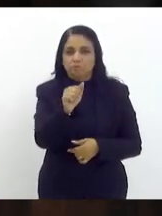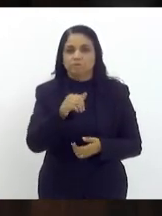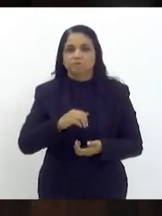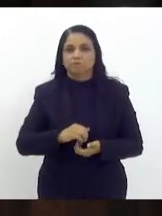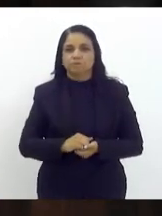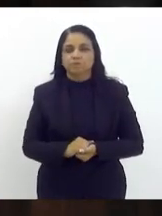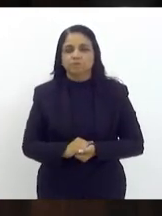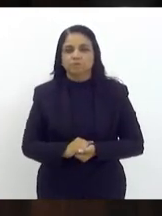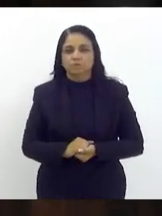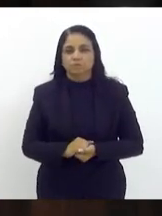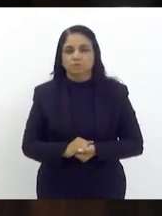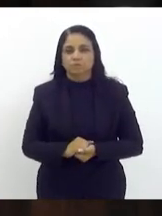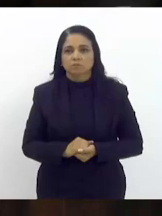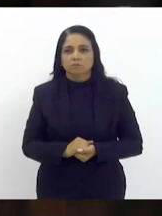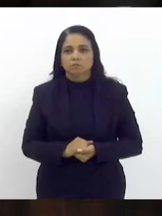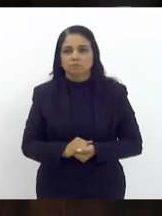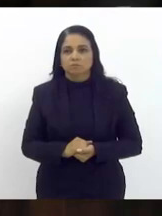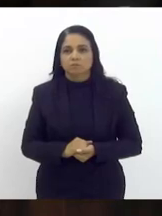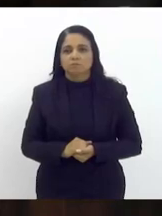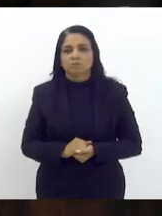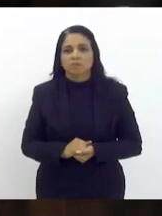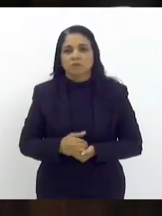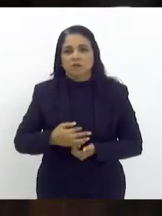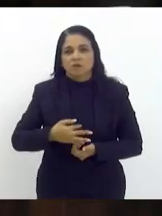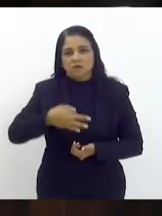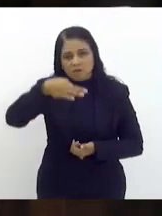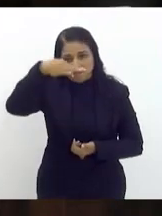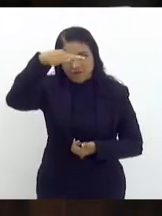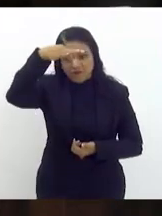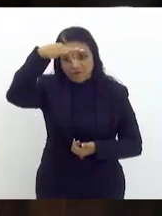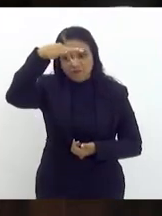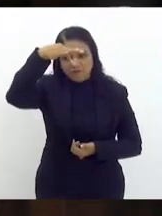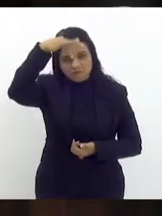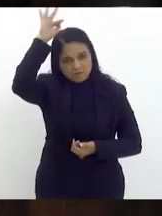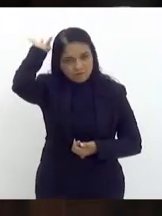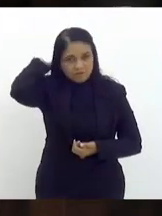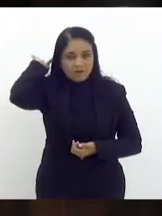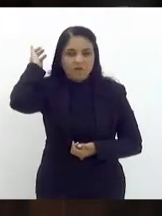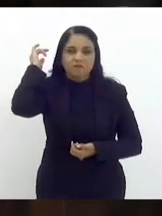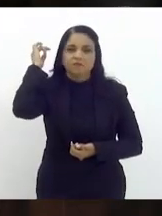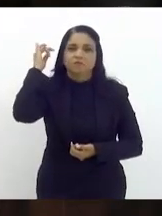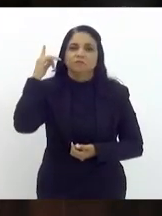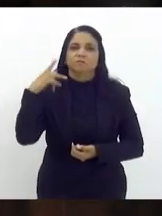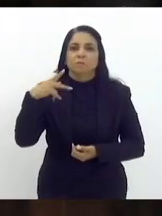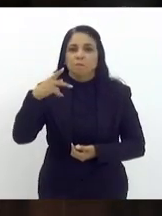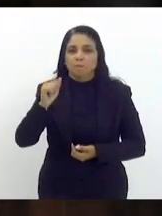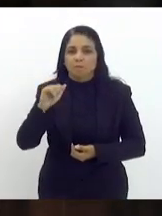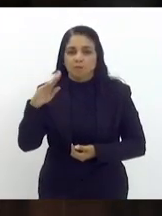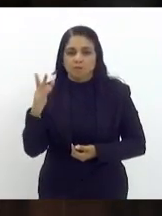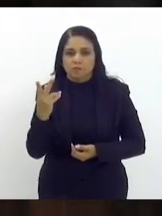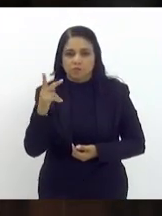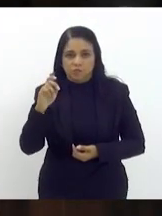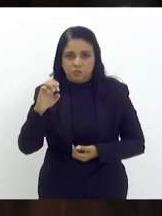Amorim Fred Pacheco nosso nome deputado Fred Pacheco